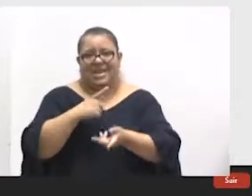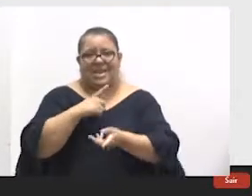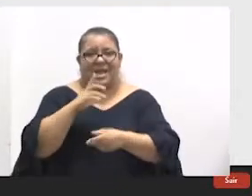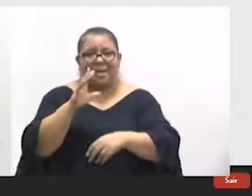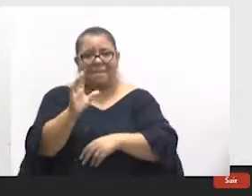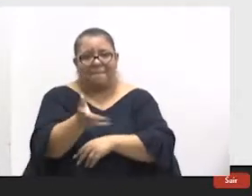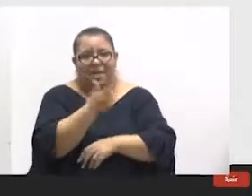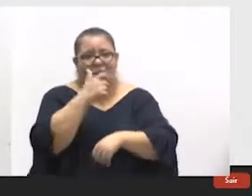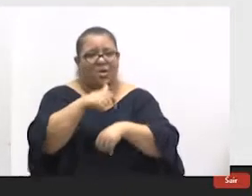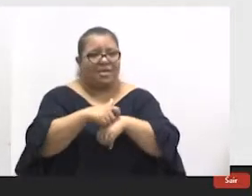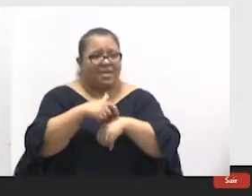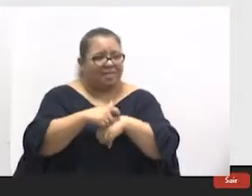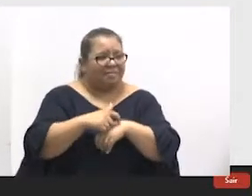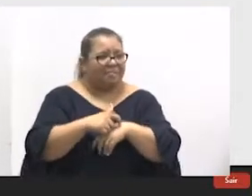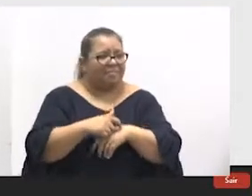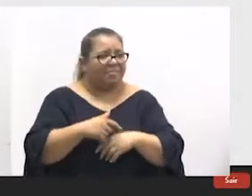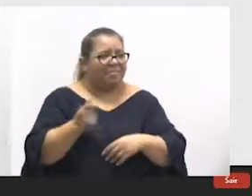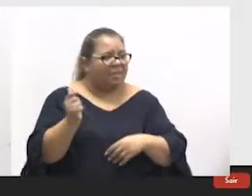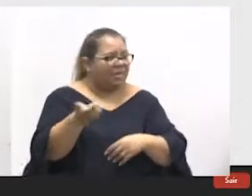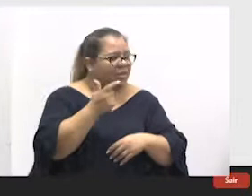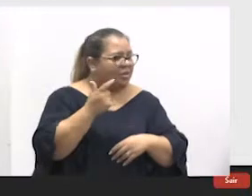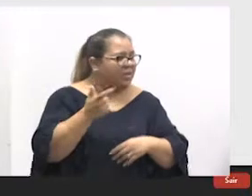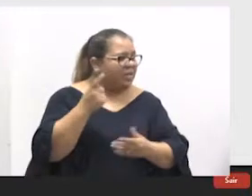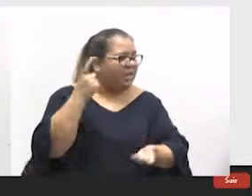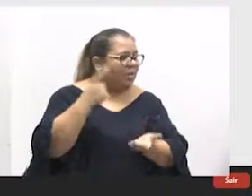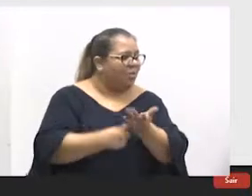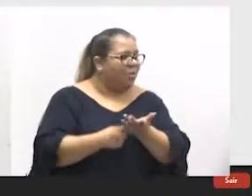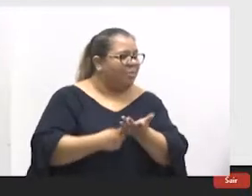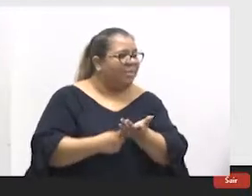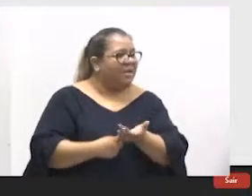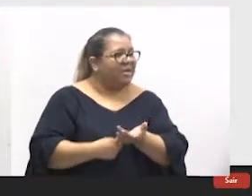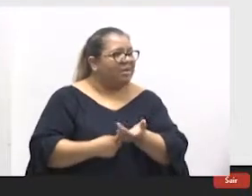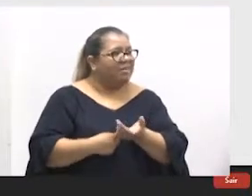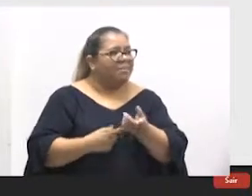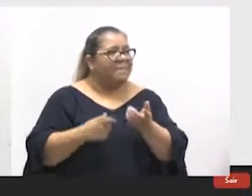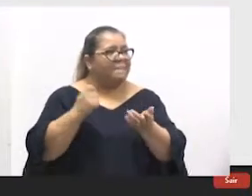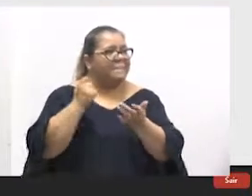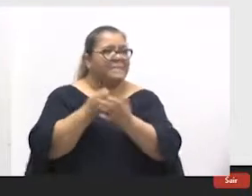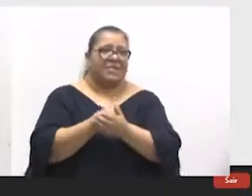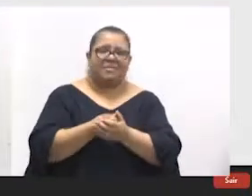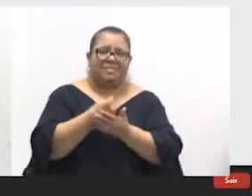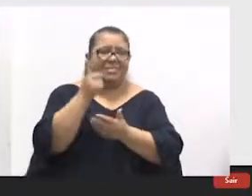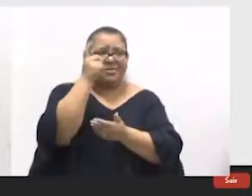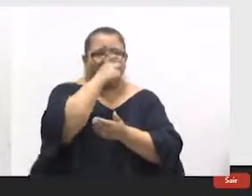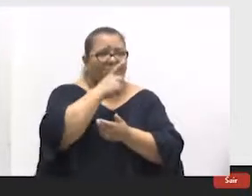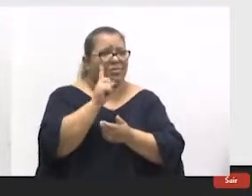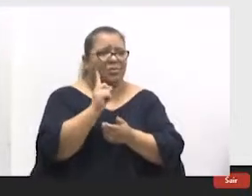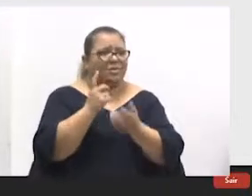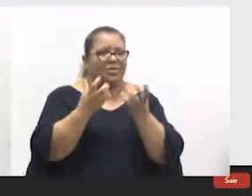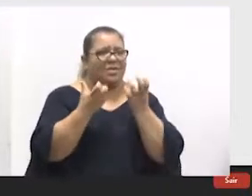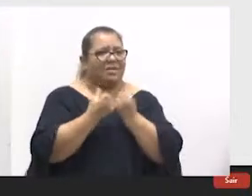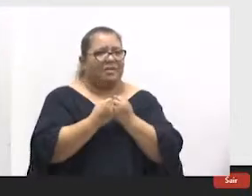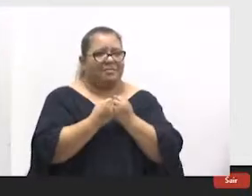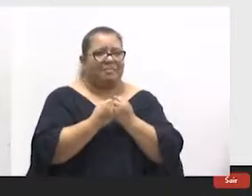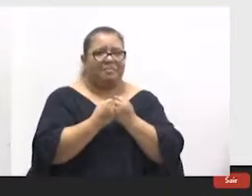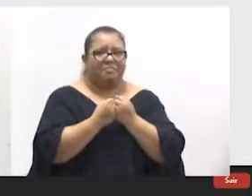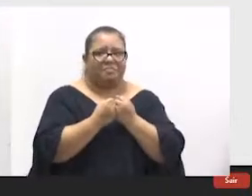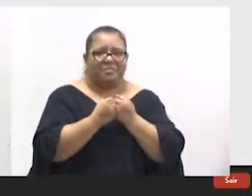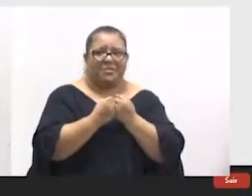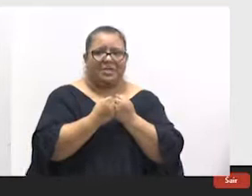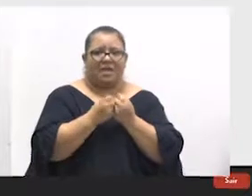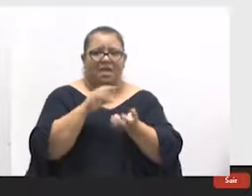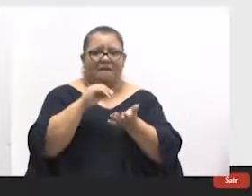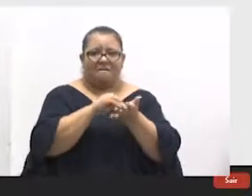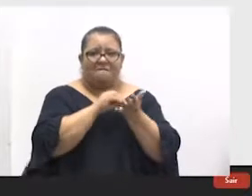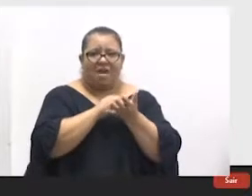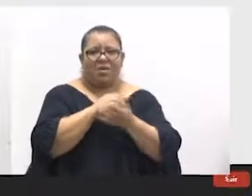PAC e não querem cobrir, isso é inaceitável. Vai questão até de bom senso.